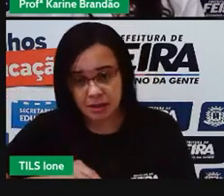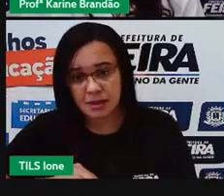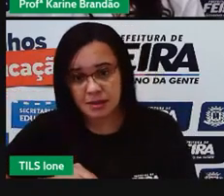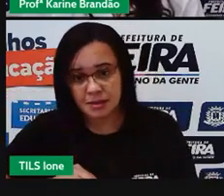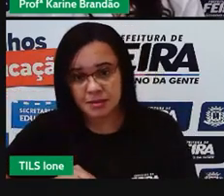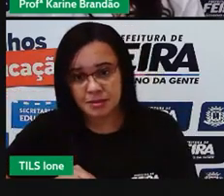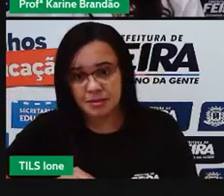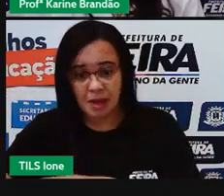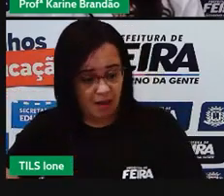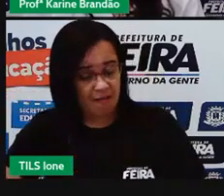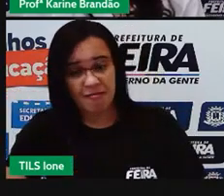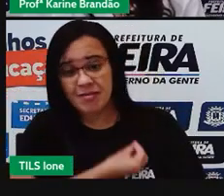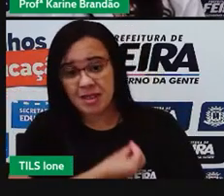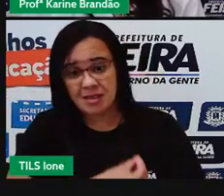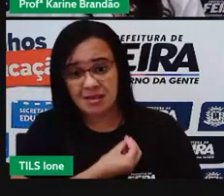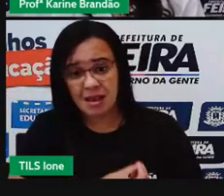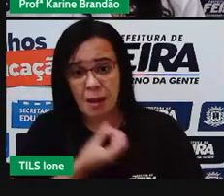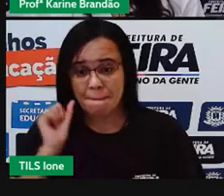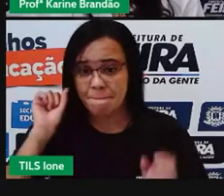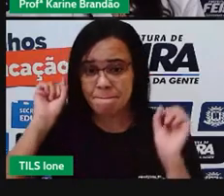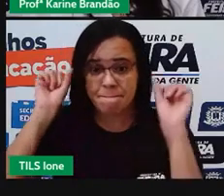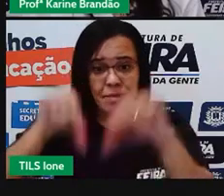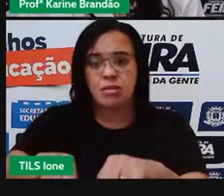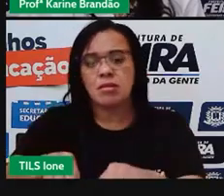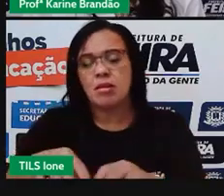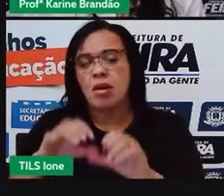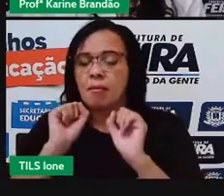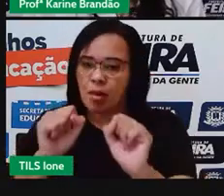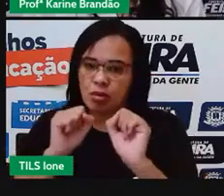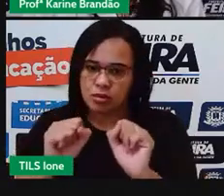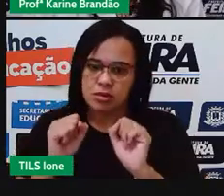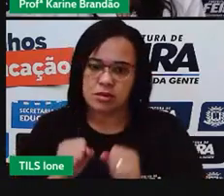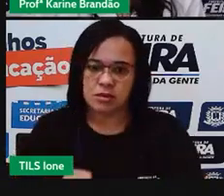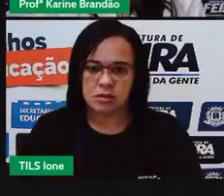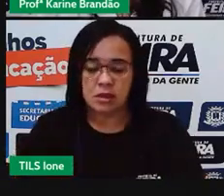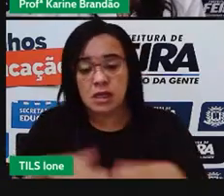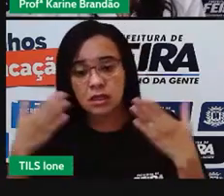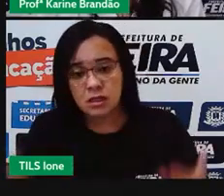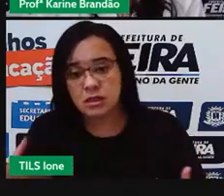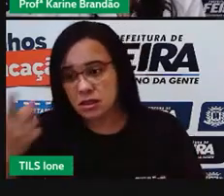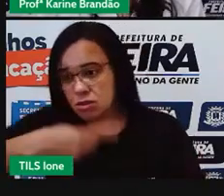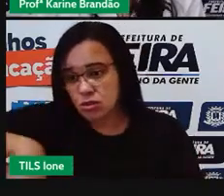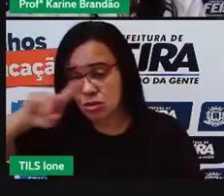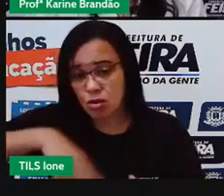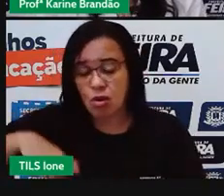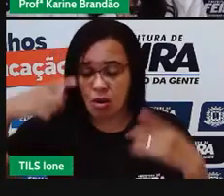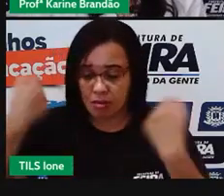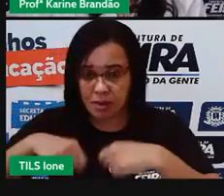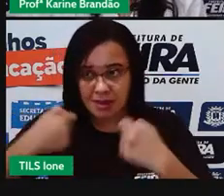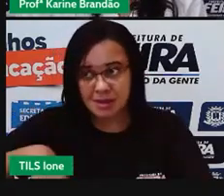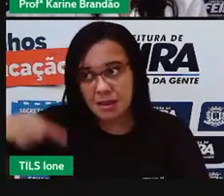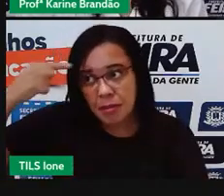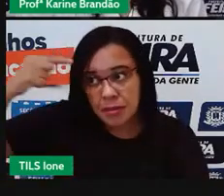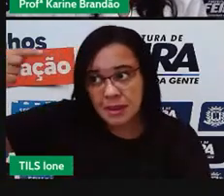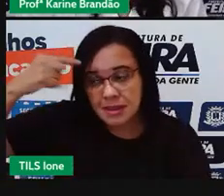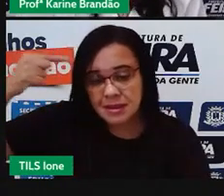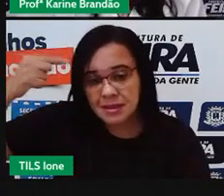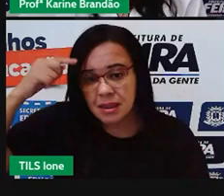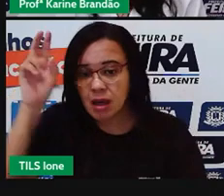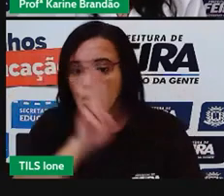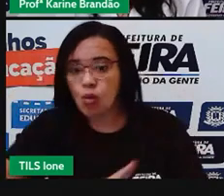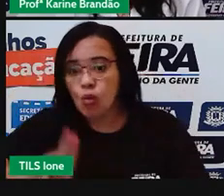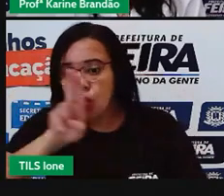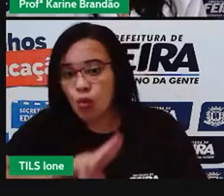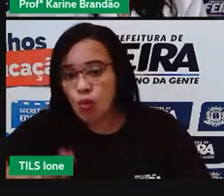precisamos cada vez mais pensar em um consumo consciente para a nossa água. E aí, um outro dado,